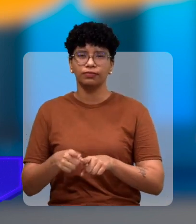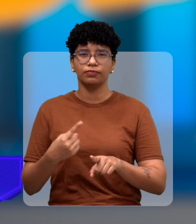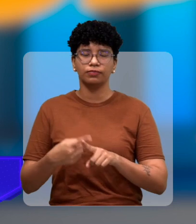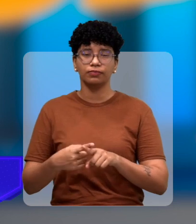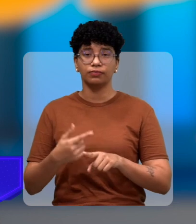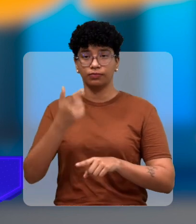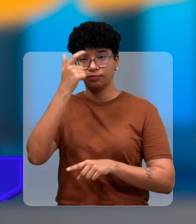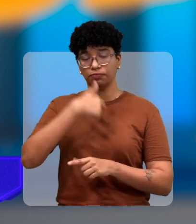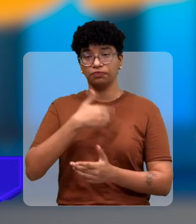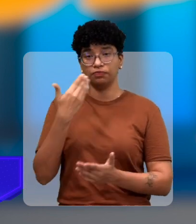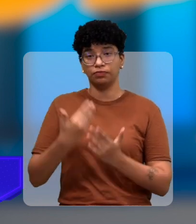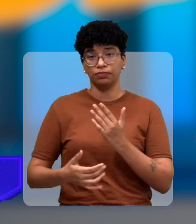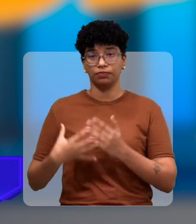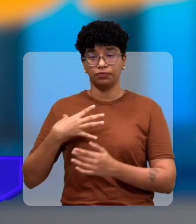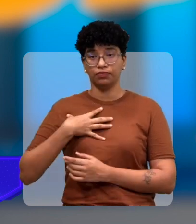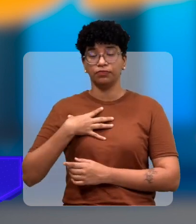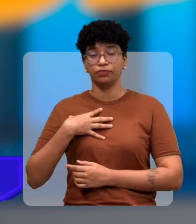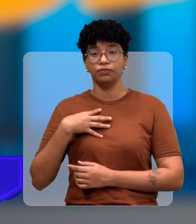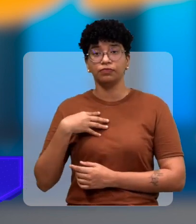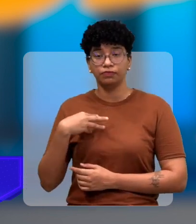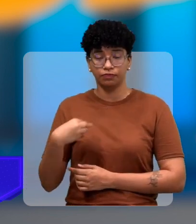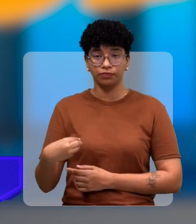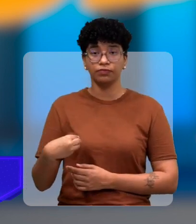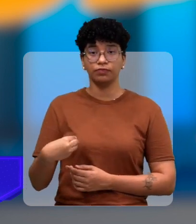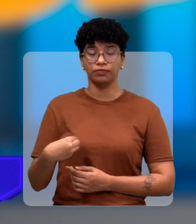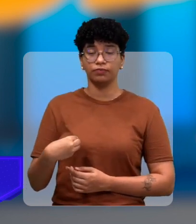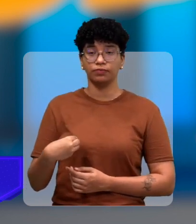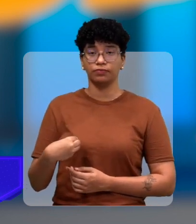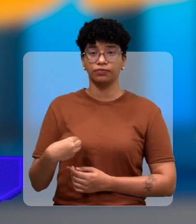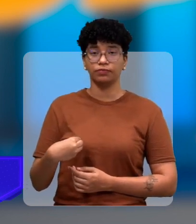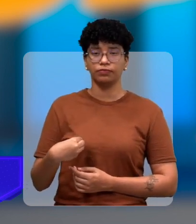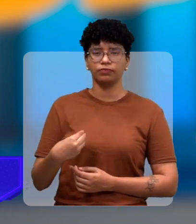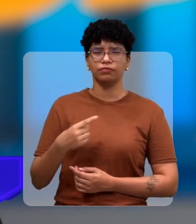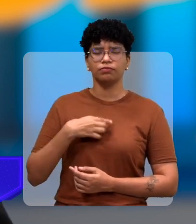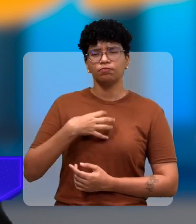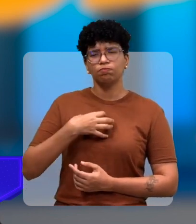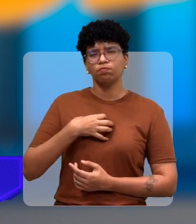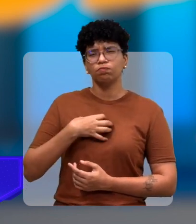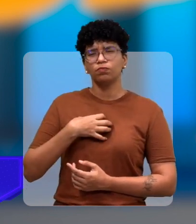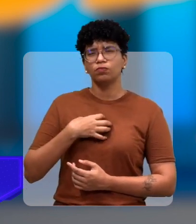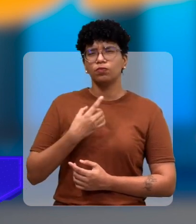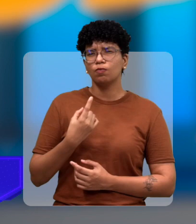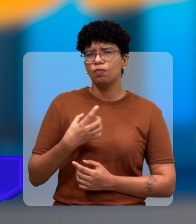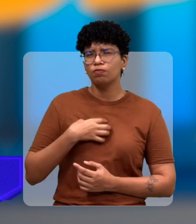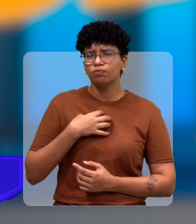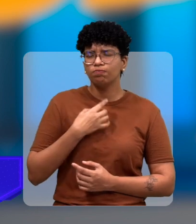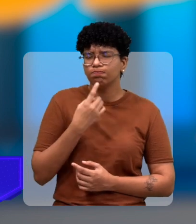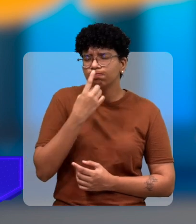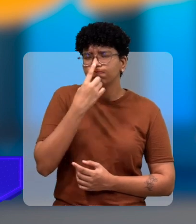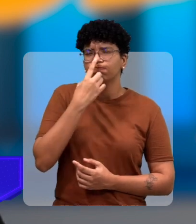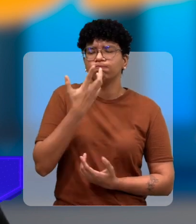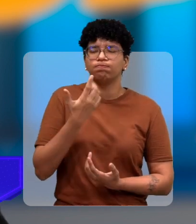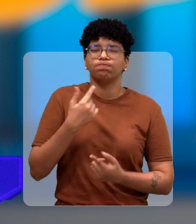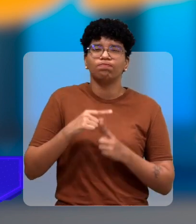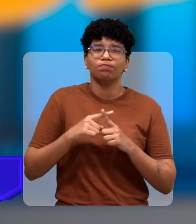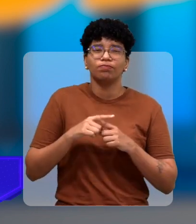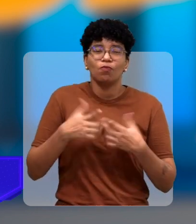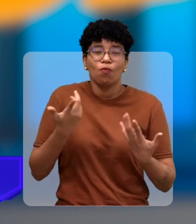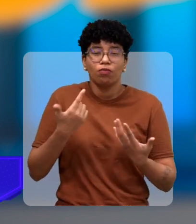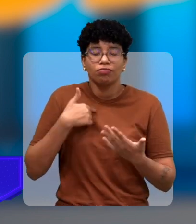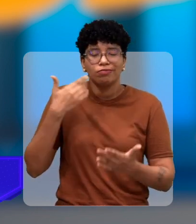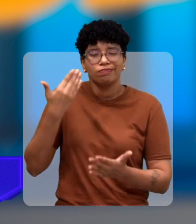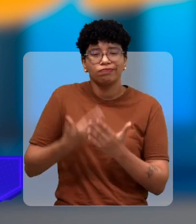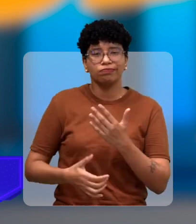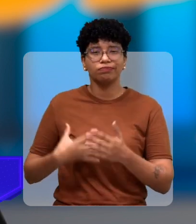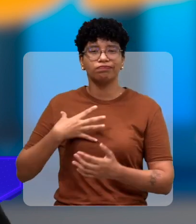perdi a minha filha porque como eu lhe disse no começo ela foi sem um incentivo para afundar a debite quando eu perdi ela eu fiquei um